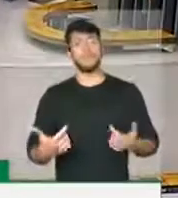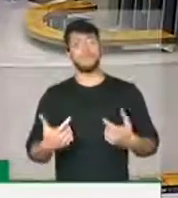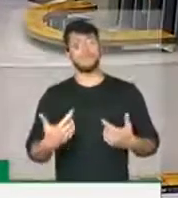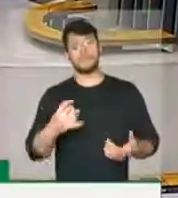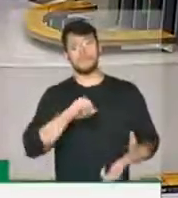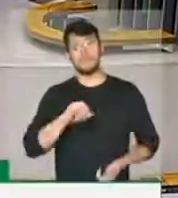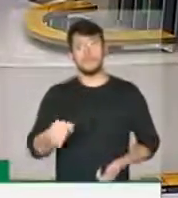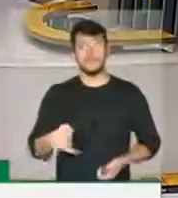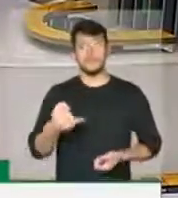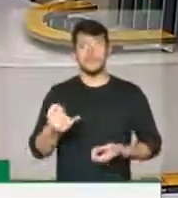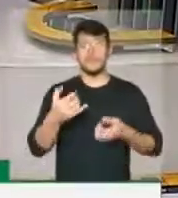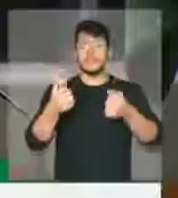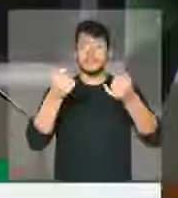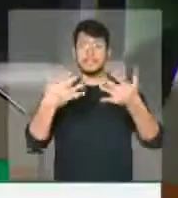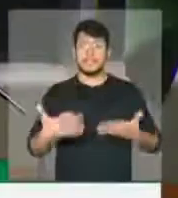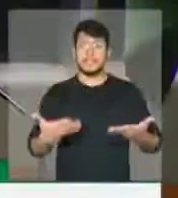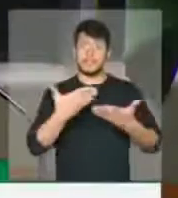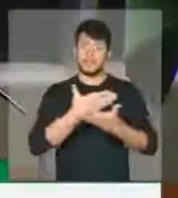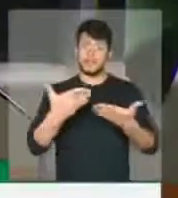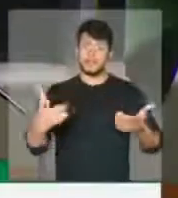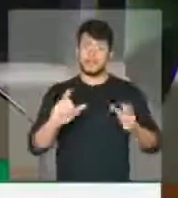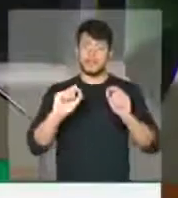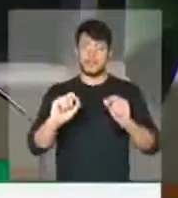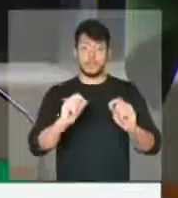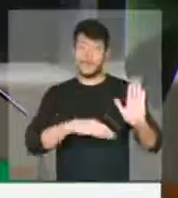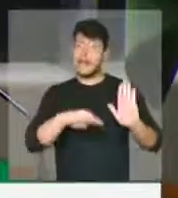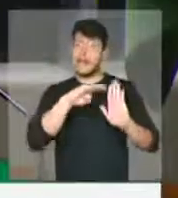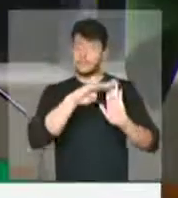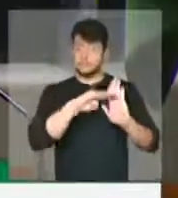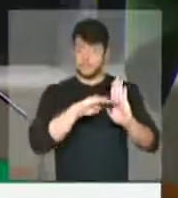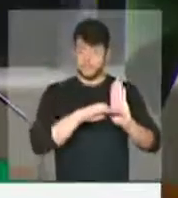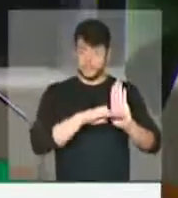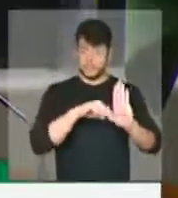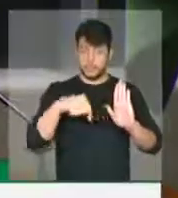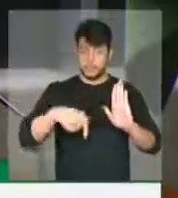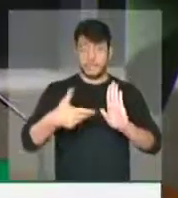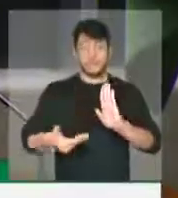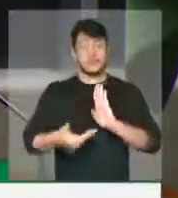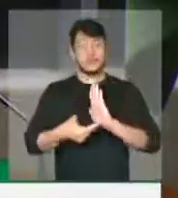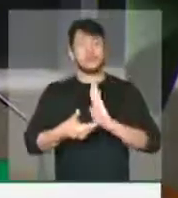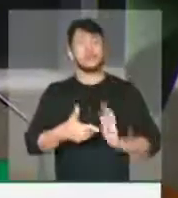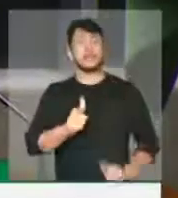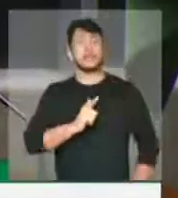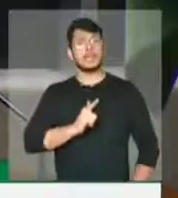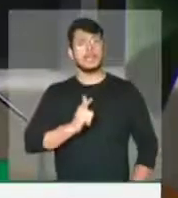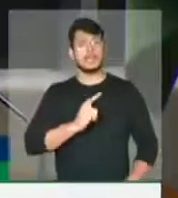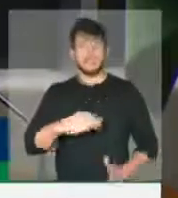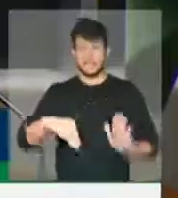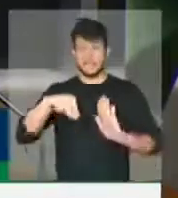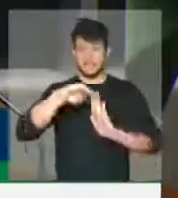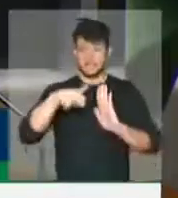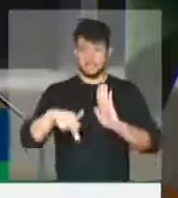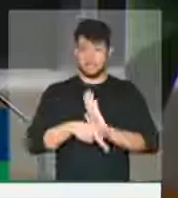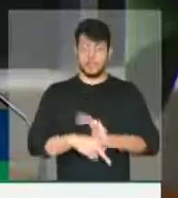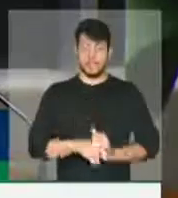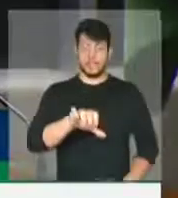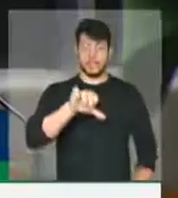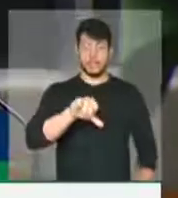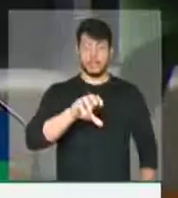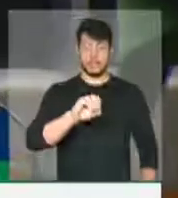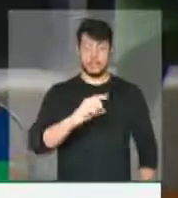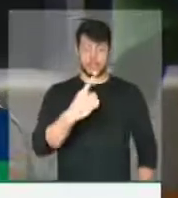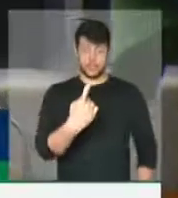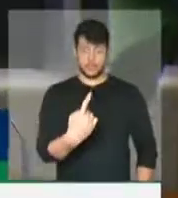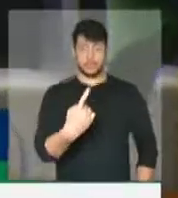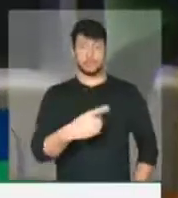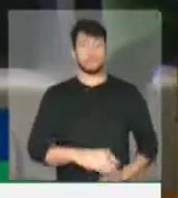a todos que entrou na pauta aqui da Câmara de Deputados a medida provisória 901. A medida provisória 901 é uma medida necessária